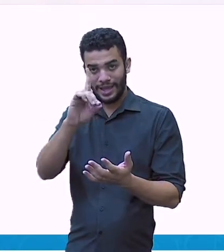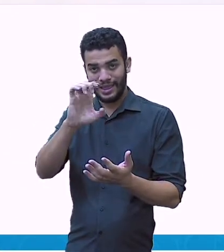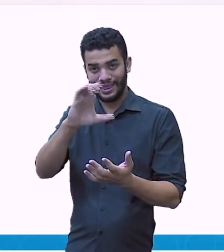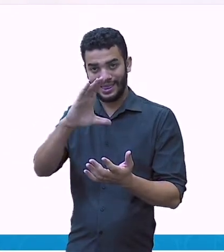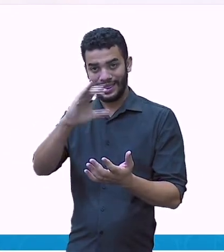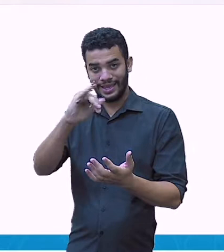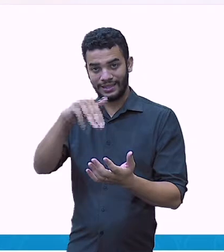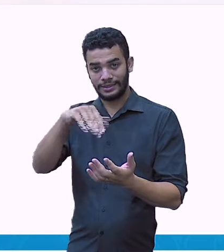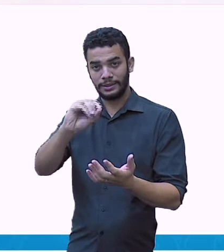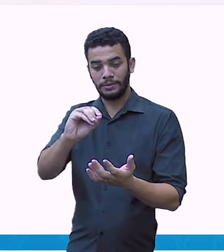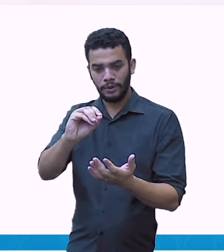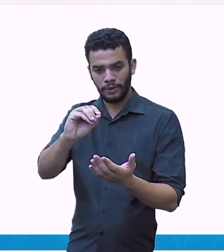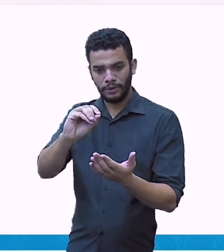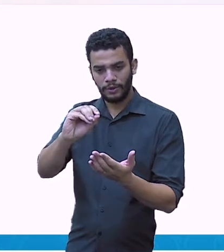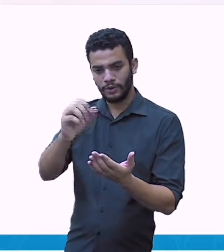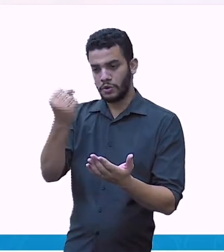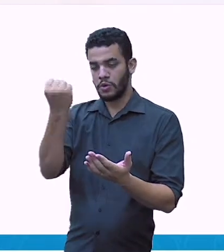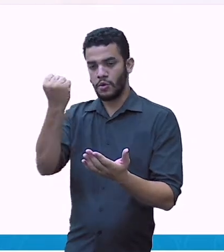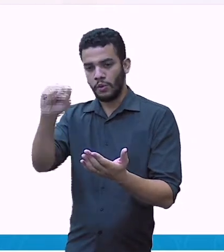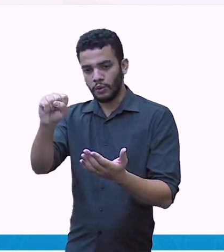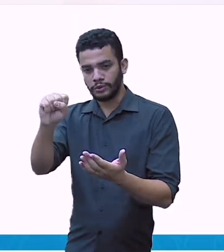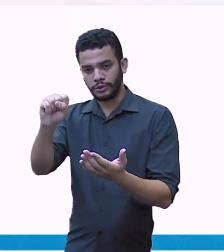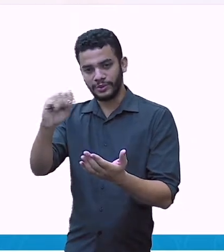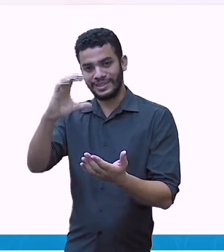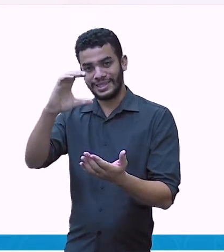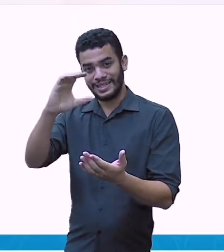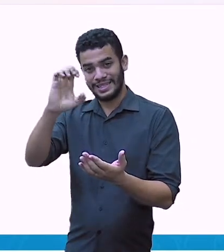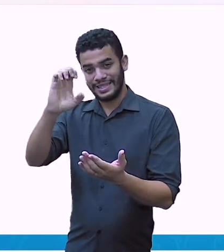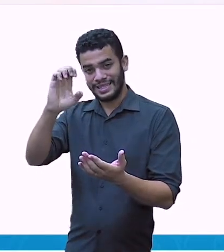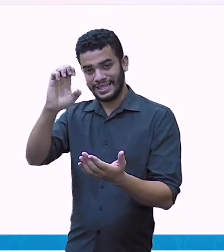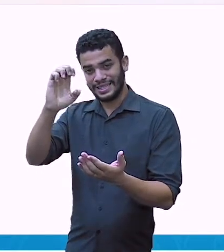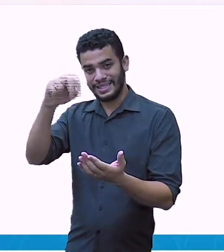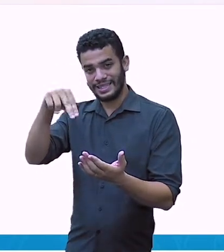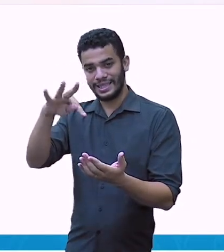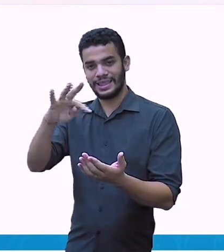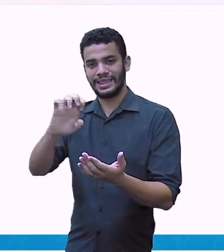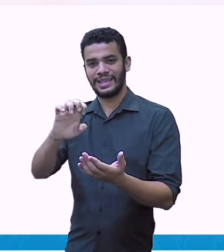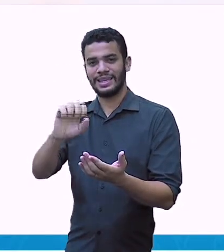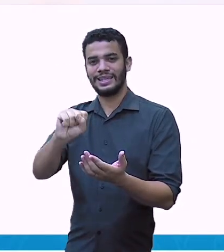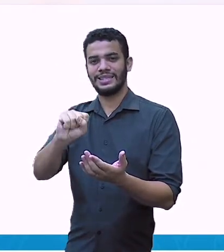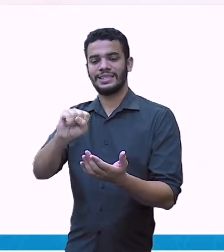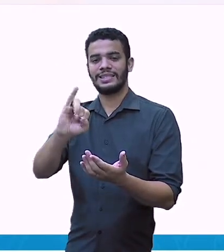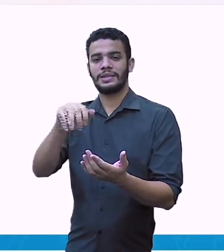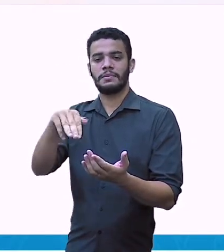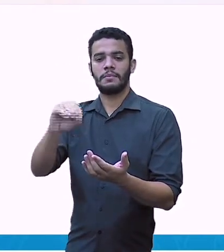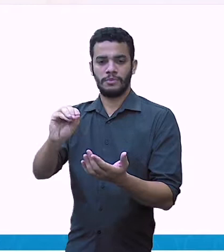a parte inteira e depois da vírgula é a parte decimal.